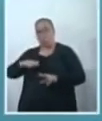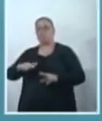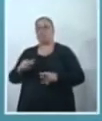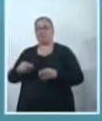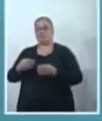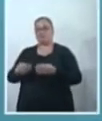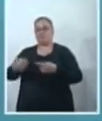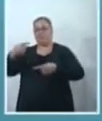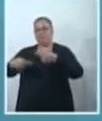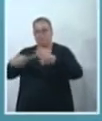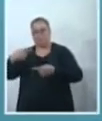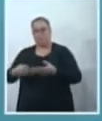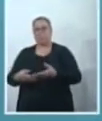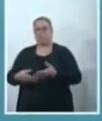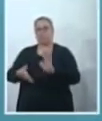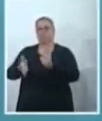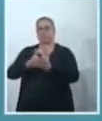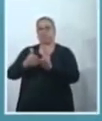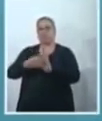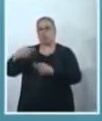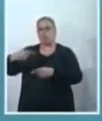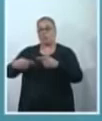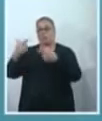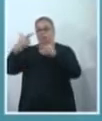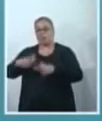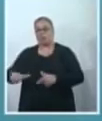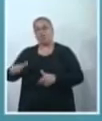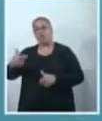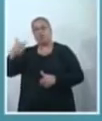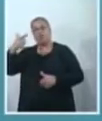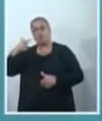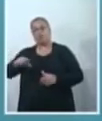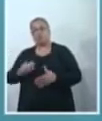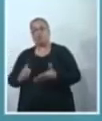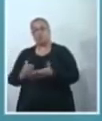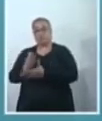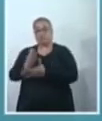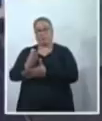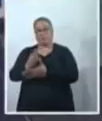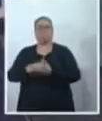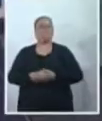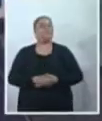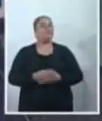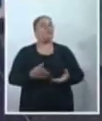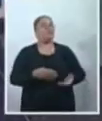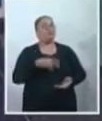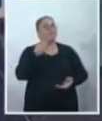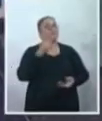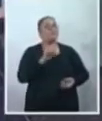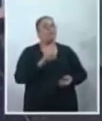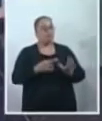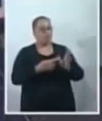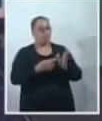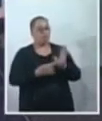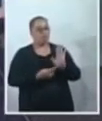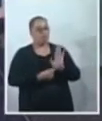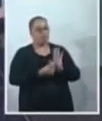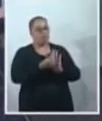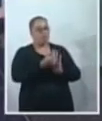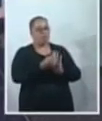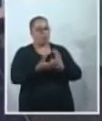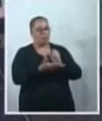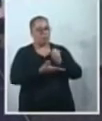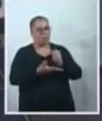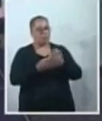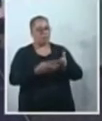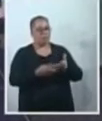bom debate, pautado na política e consiga aprovar. Está ótimo. Vereadora, agora vamos falar sobre a renda básica também. No início desse ano, foi uma